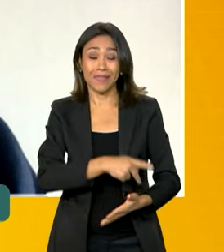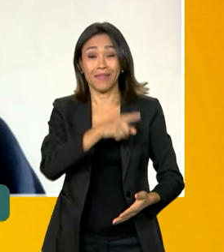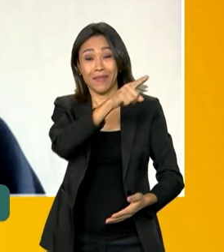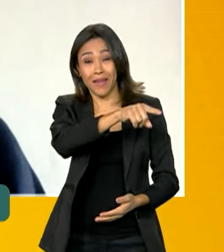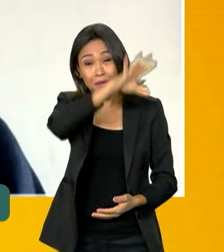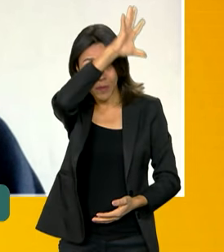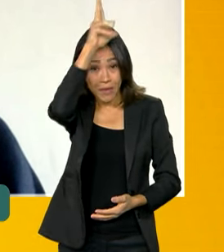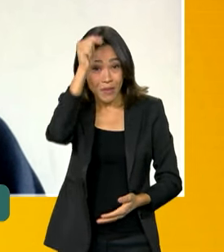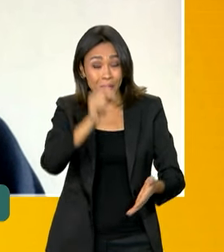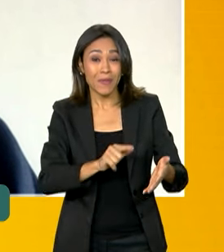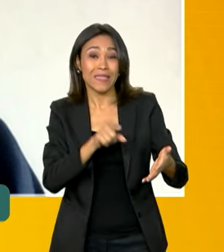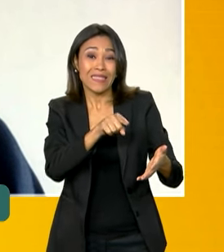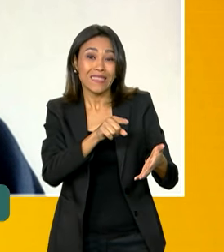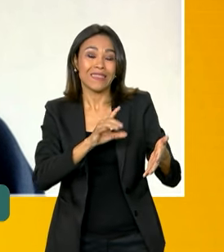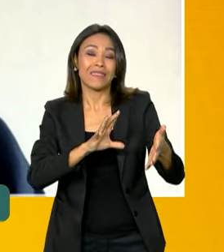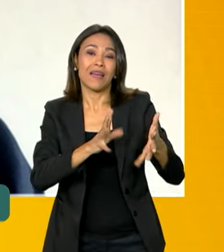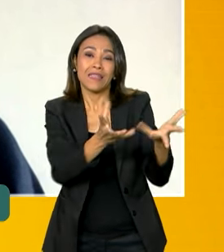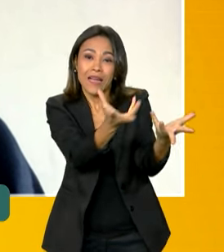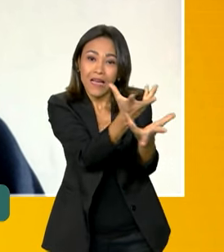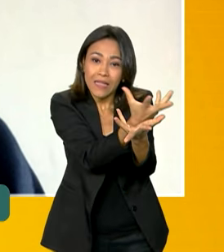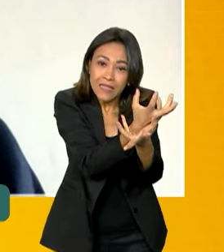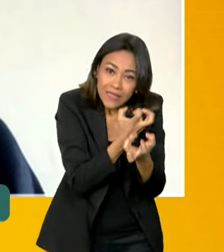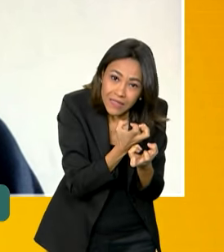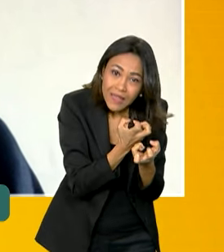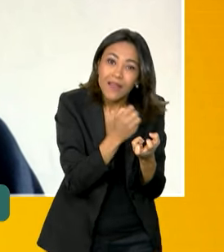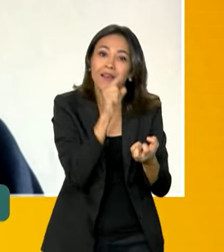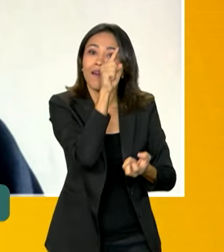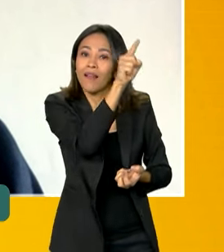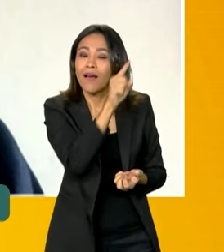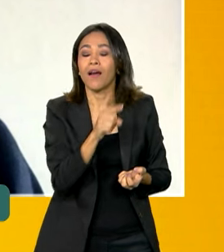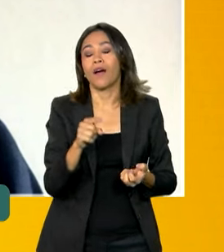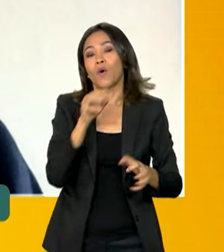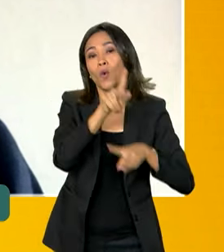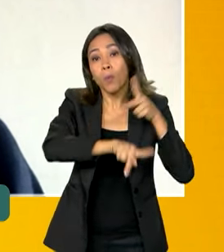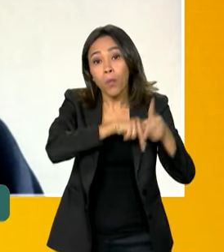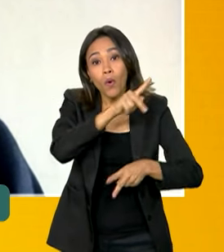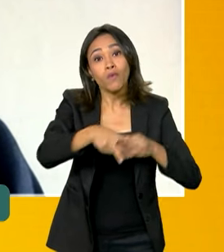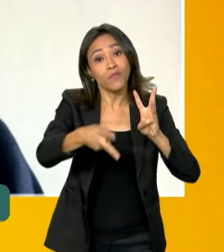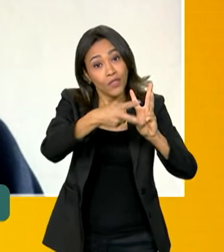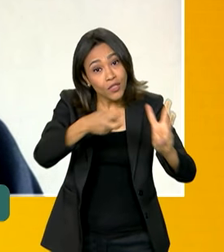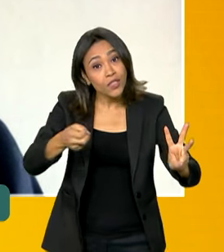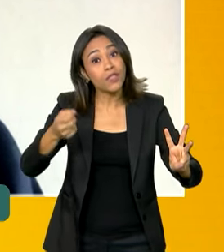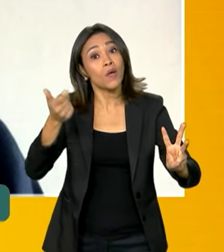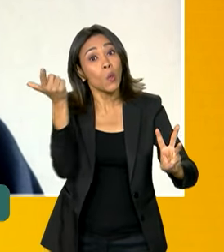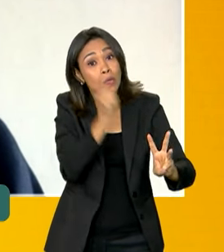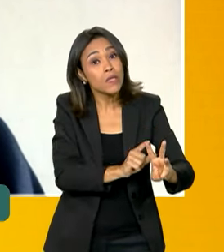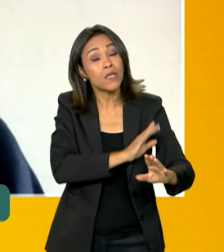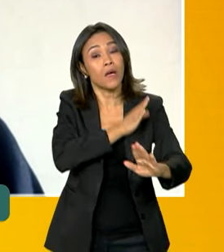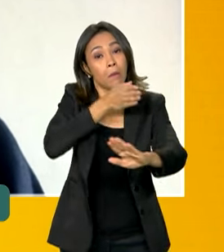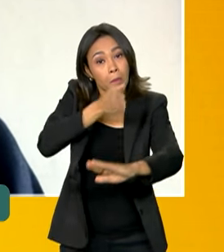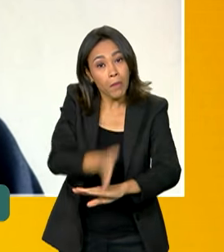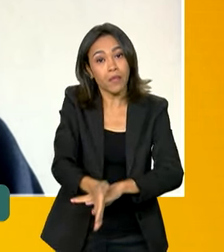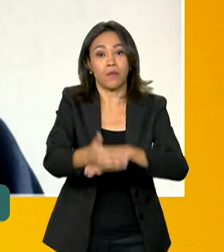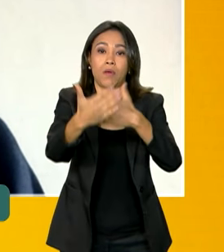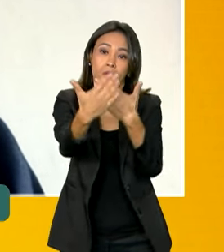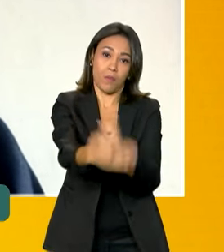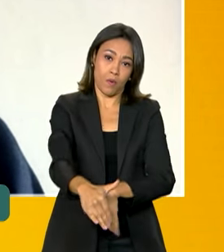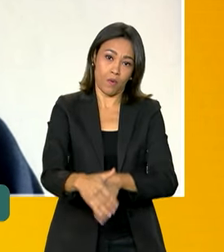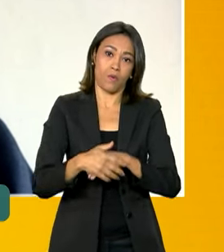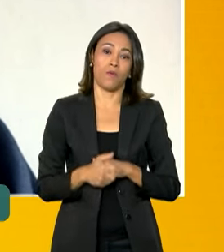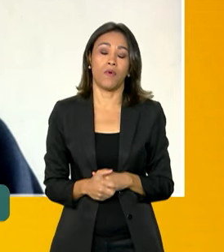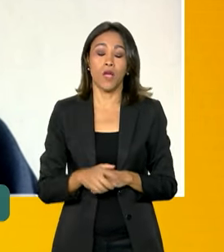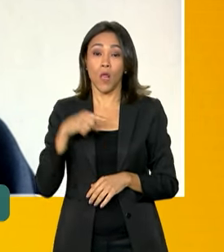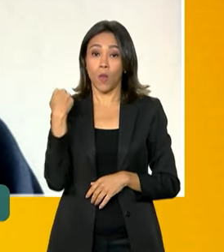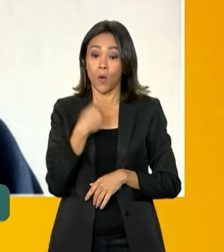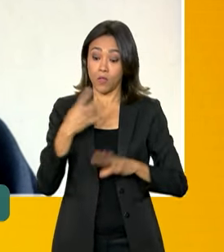para poder viabilizar que, principalmente, as populações indígenas do Amazonas consigam participar da prova. Então, agora a gente está trabalhando